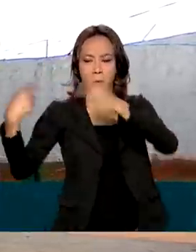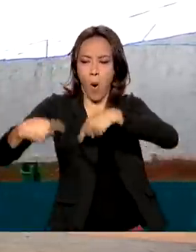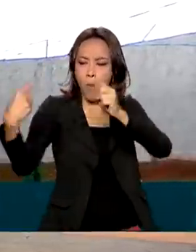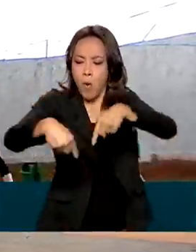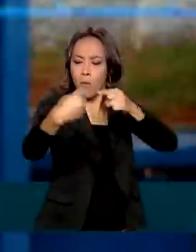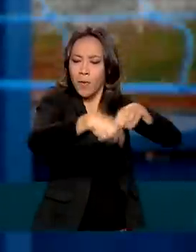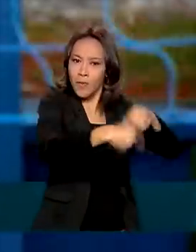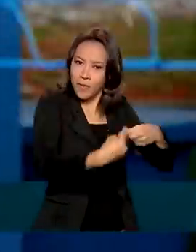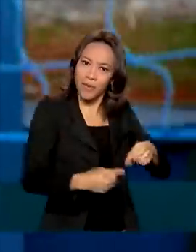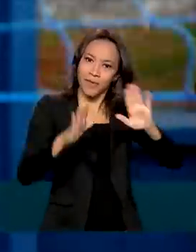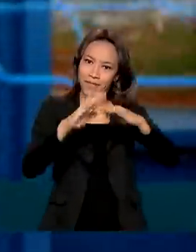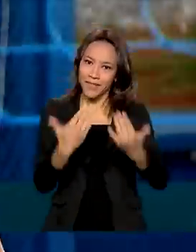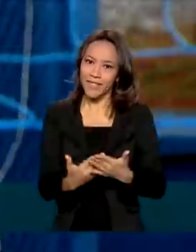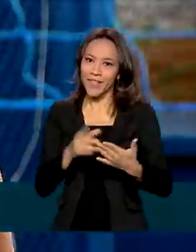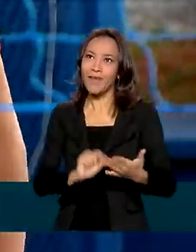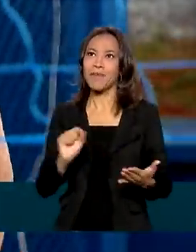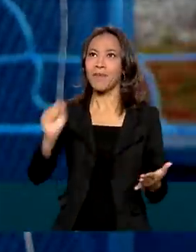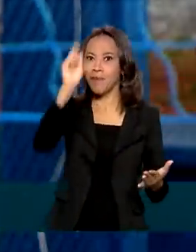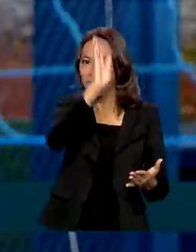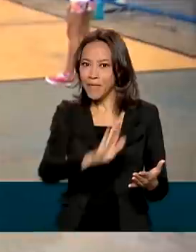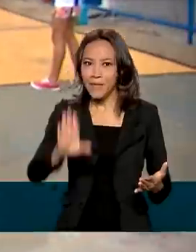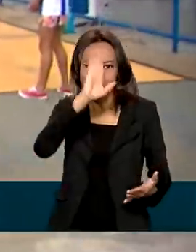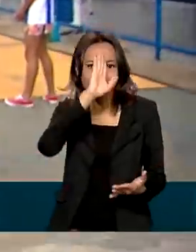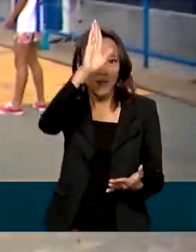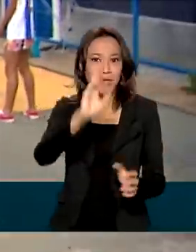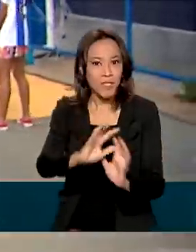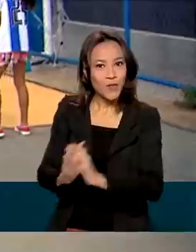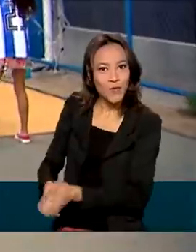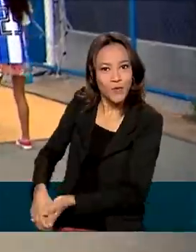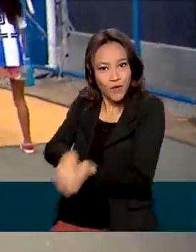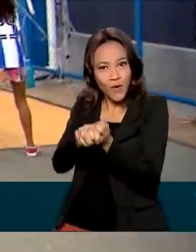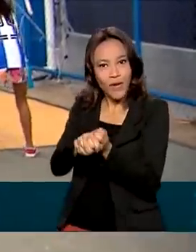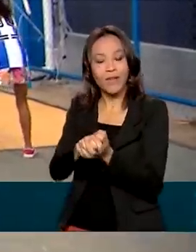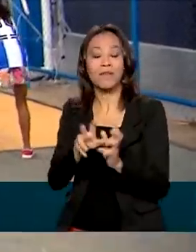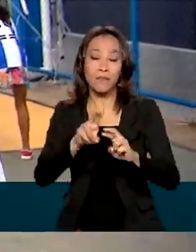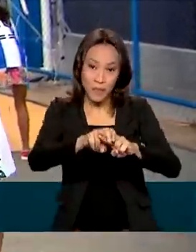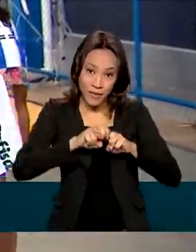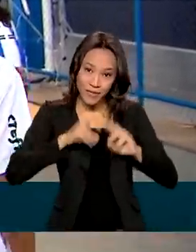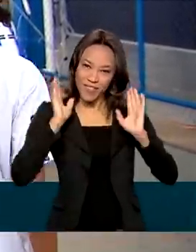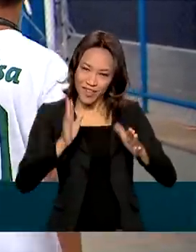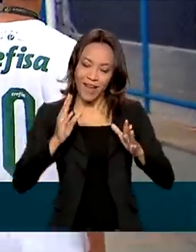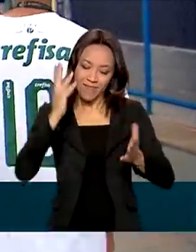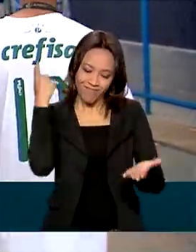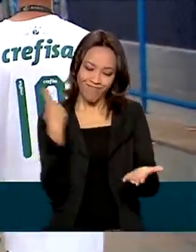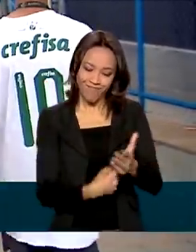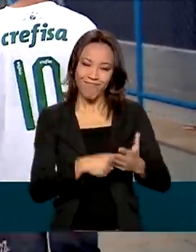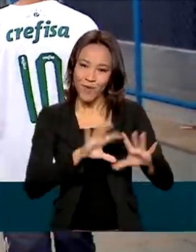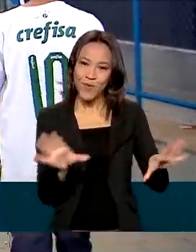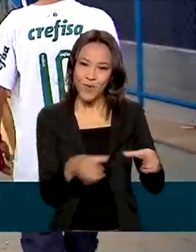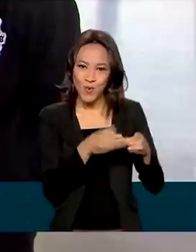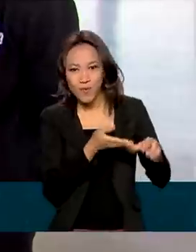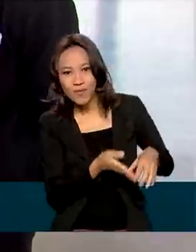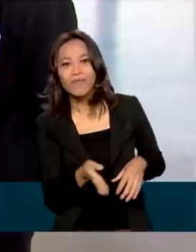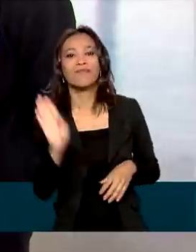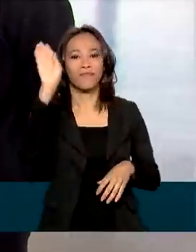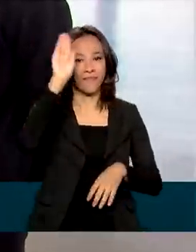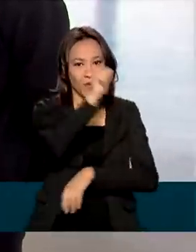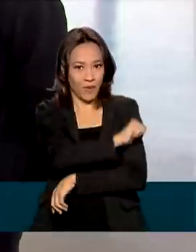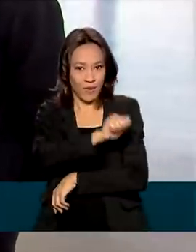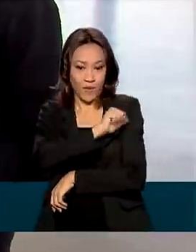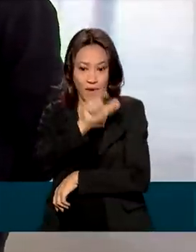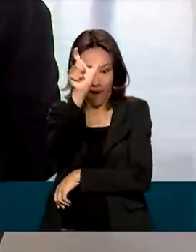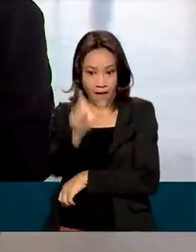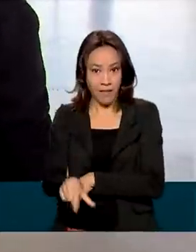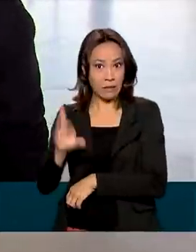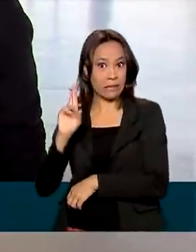interescolares, principalmente no vôlei. Por isso, já carimbou o passaporte para os JEBS. A capitã